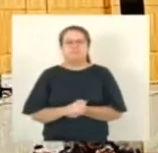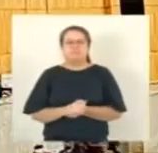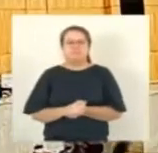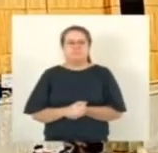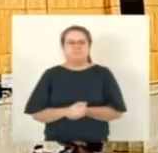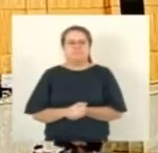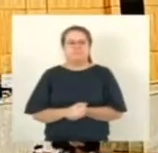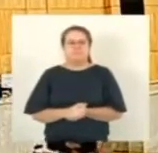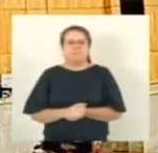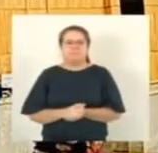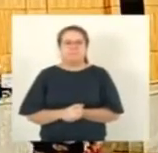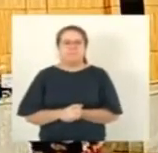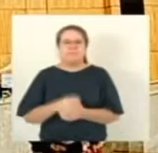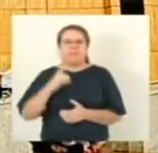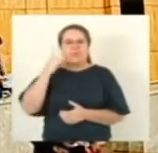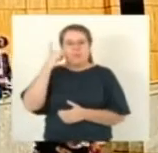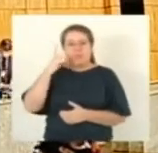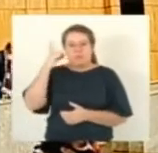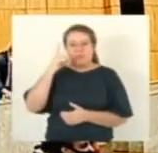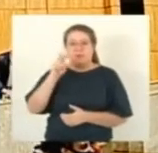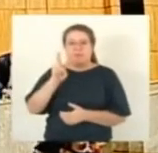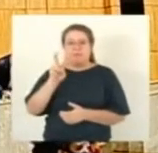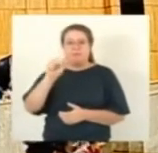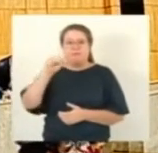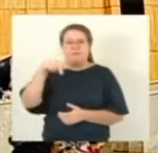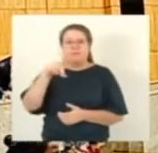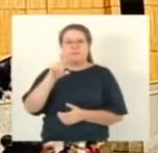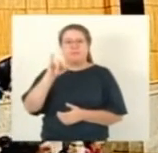vota sim deputado Vandinho Leite